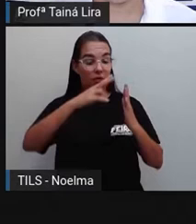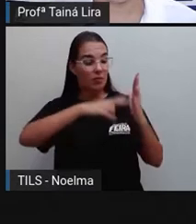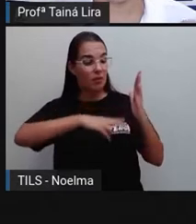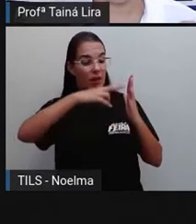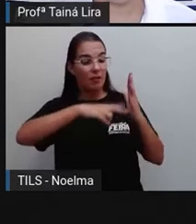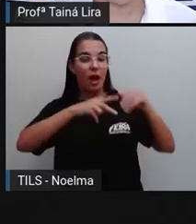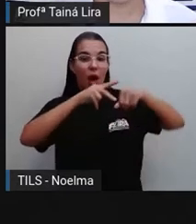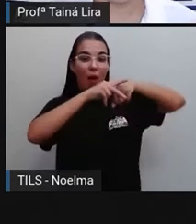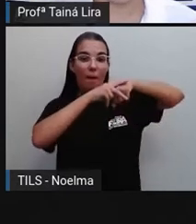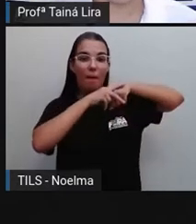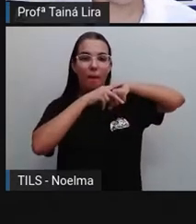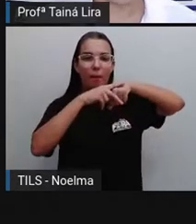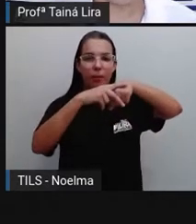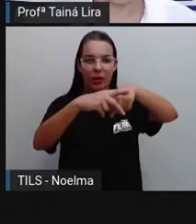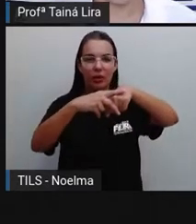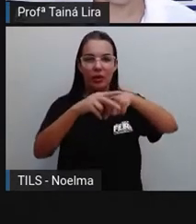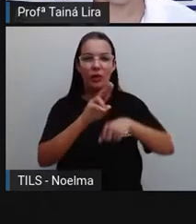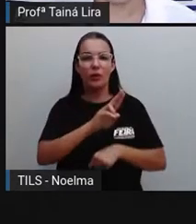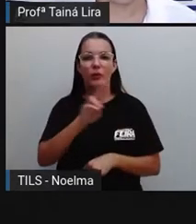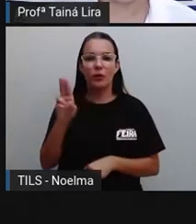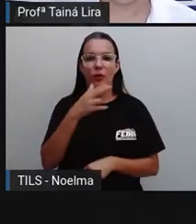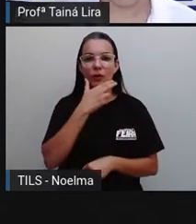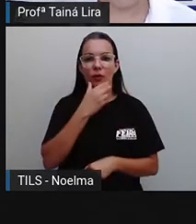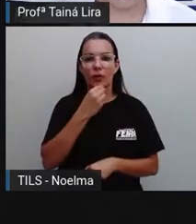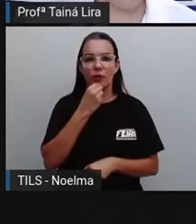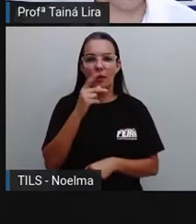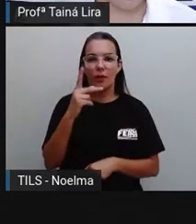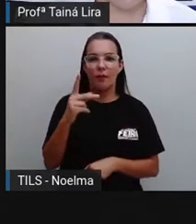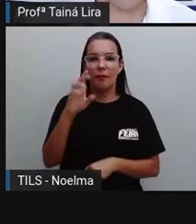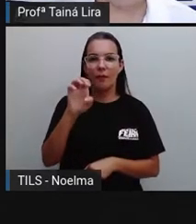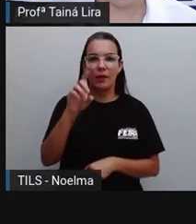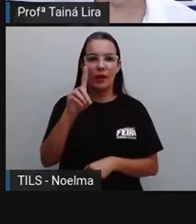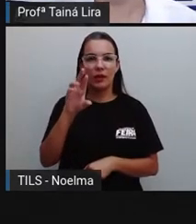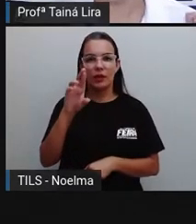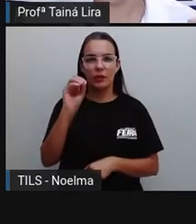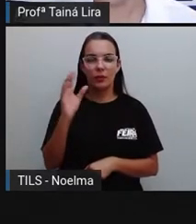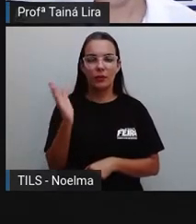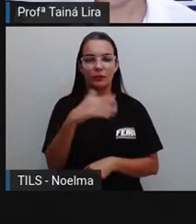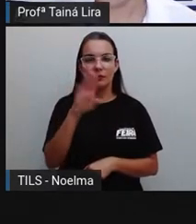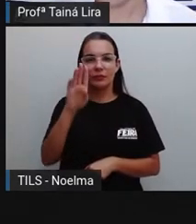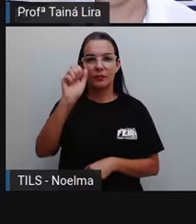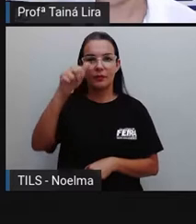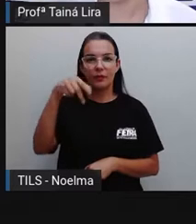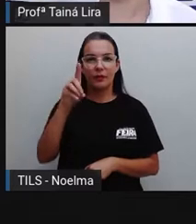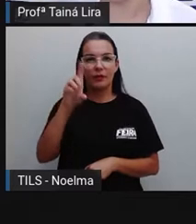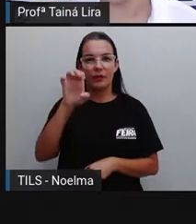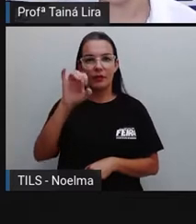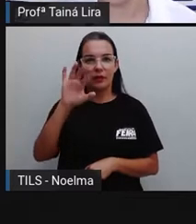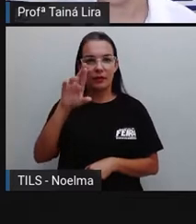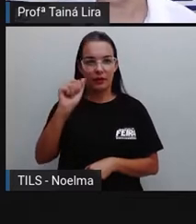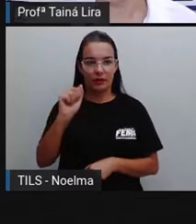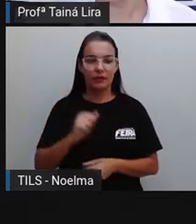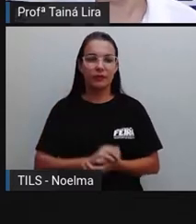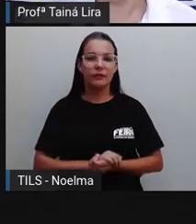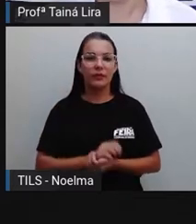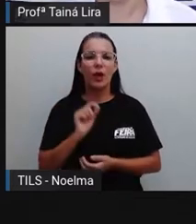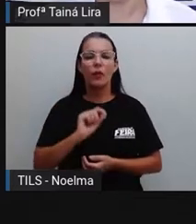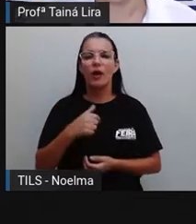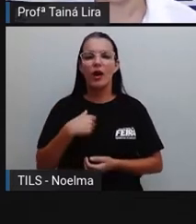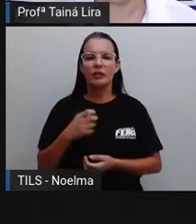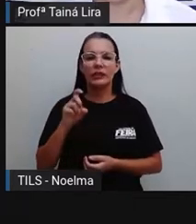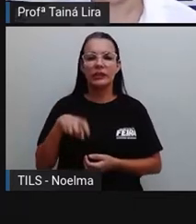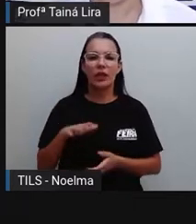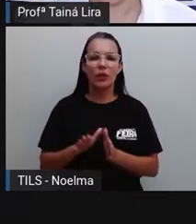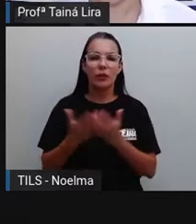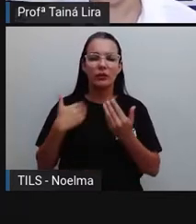olha lá, de Pedro Bandeira. O que você quando crescer? Então, ó, vamos ouvir com atenção? Por que